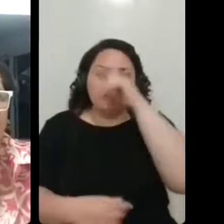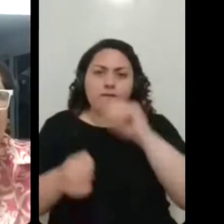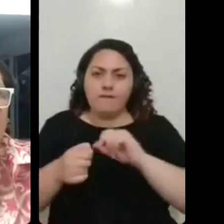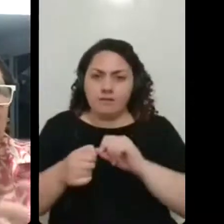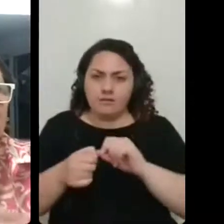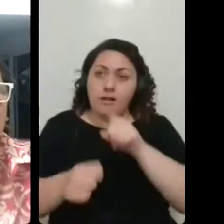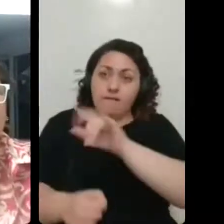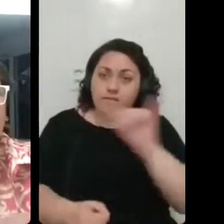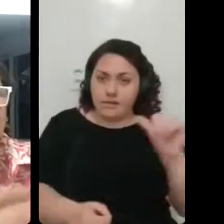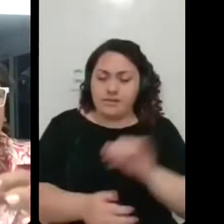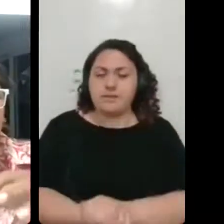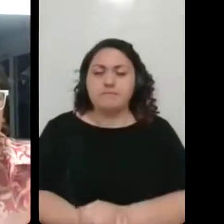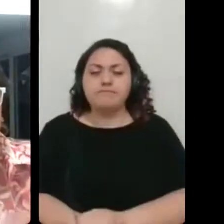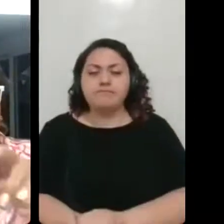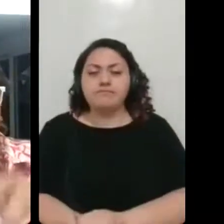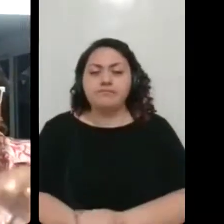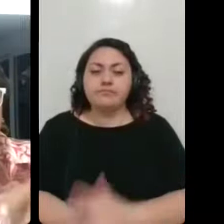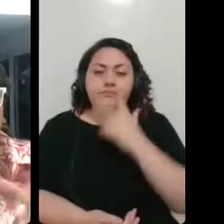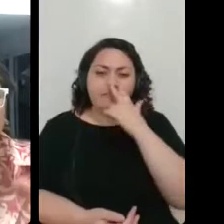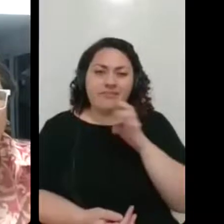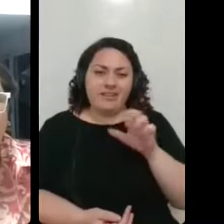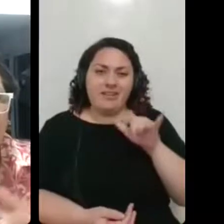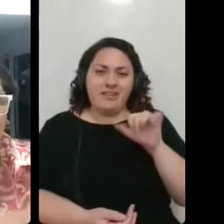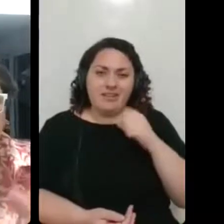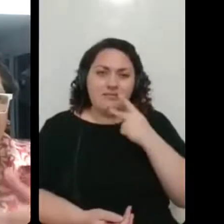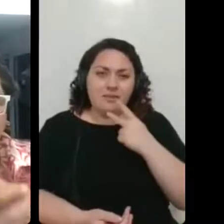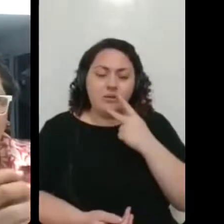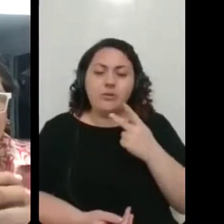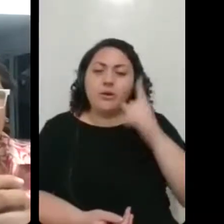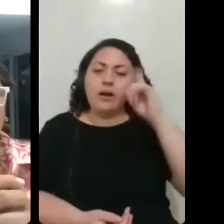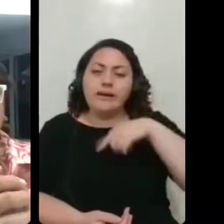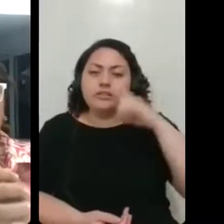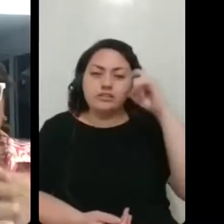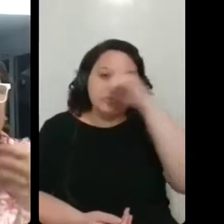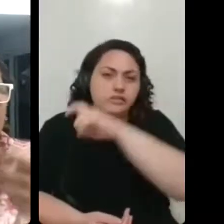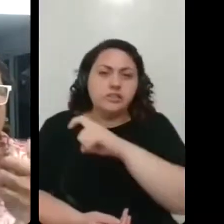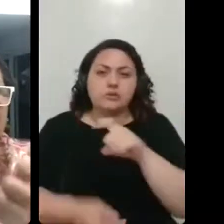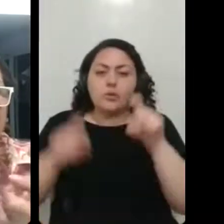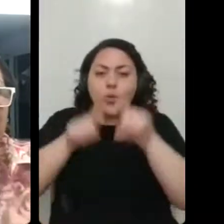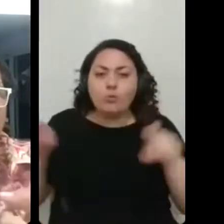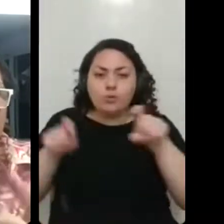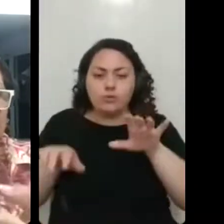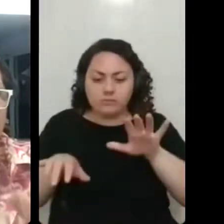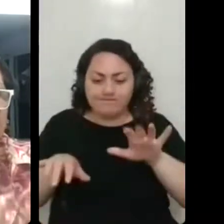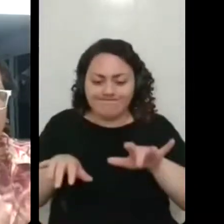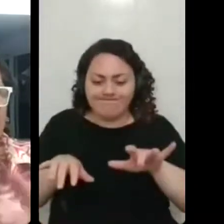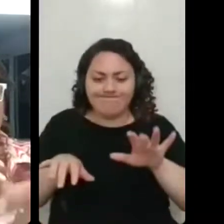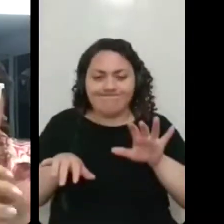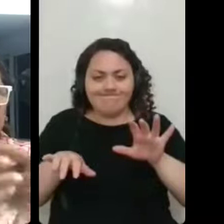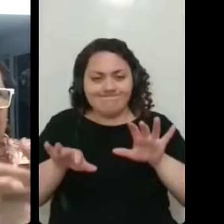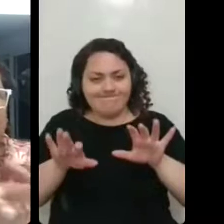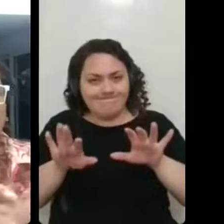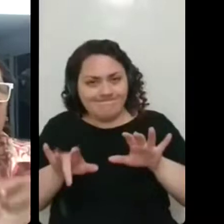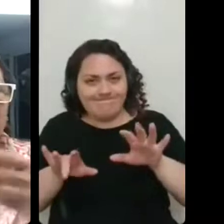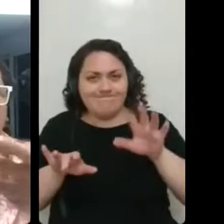como a Elis contou, era difícil tocar no teclado do computador, assim como era difícil ficar no celular